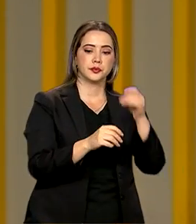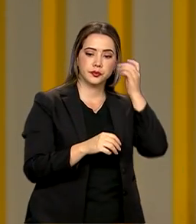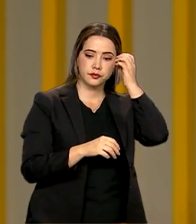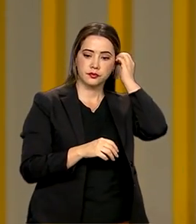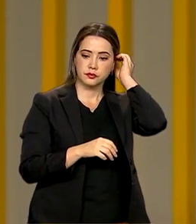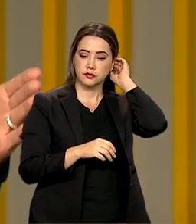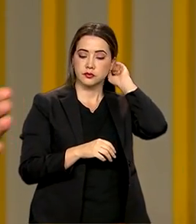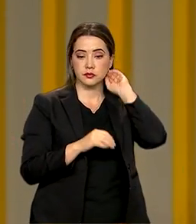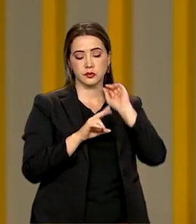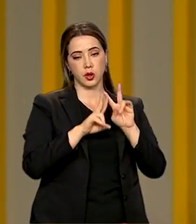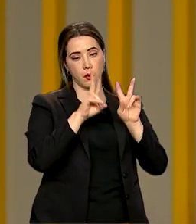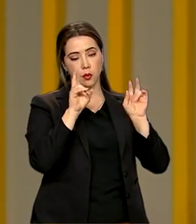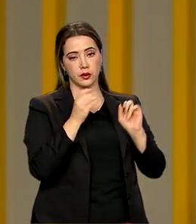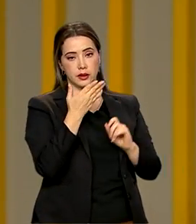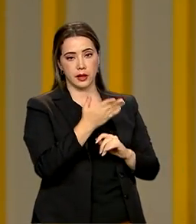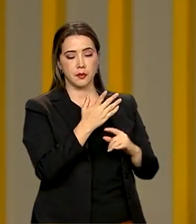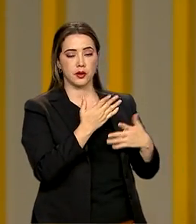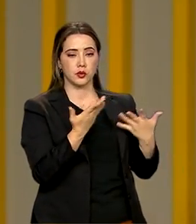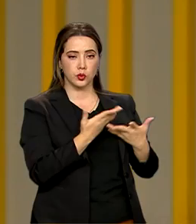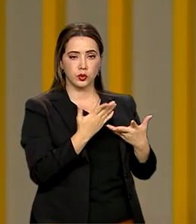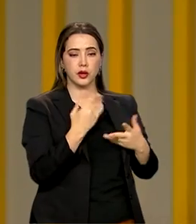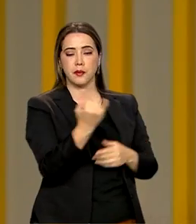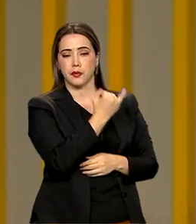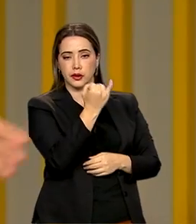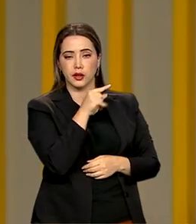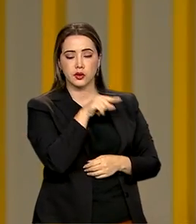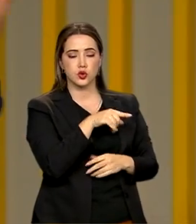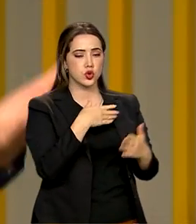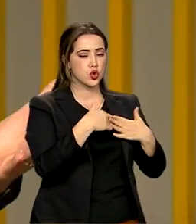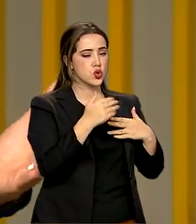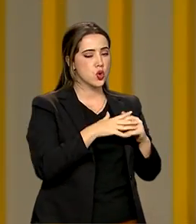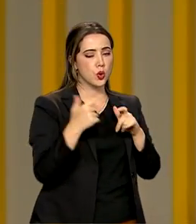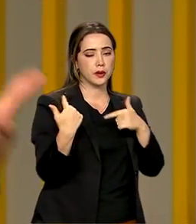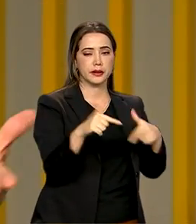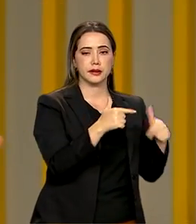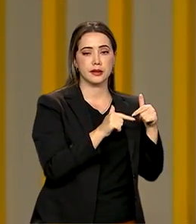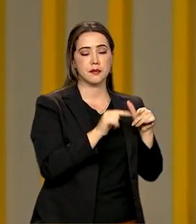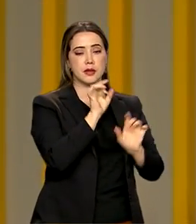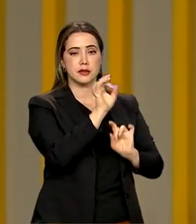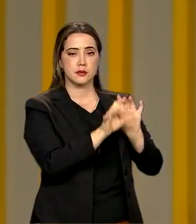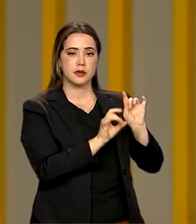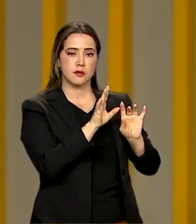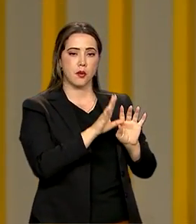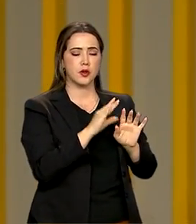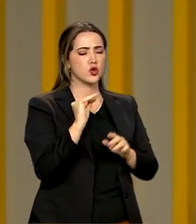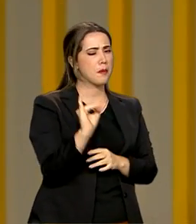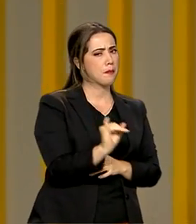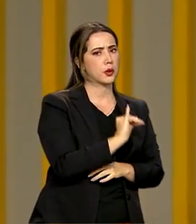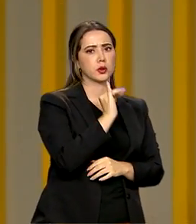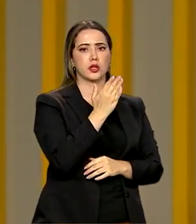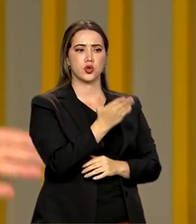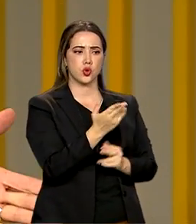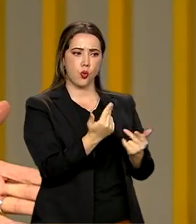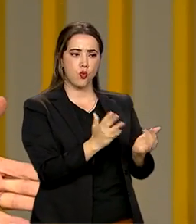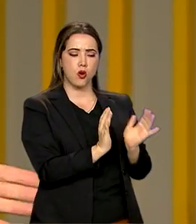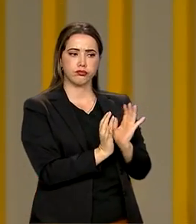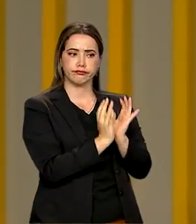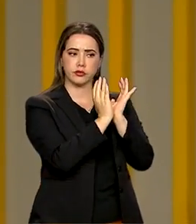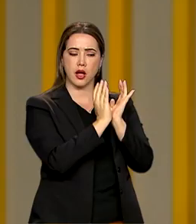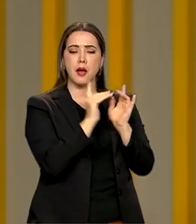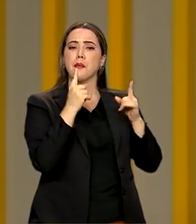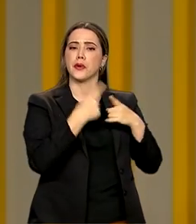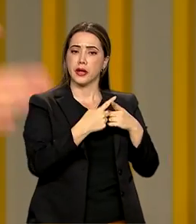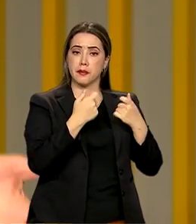todo o impacto que se espera de qualquer ação, especialmente em um grande evento como esse, é preciso ser planejado.